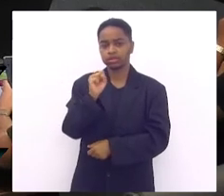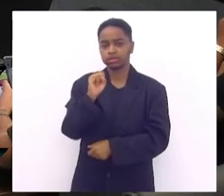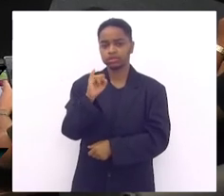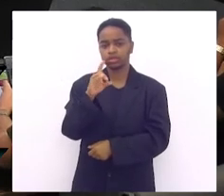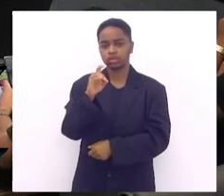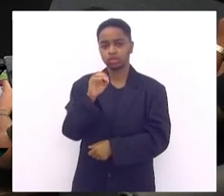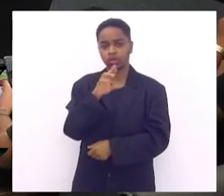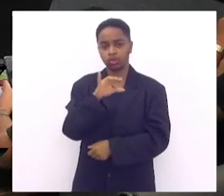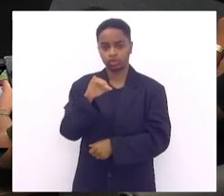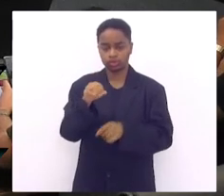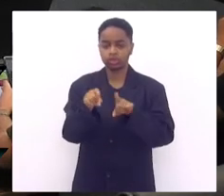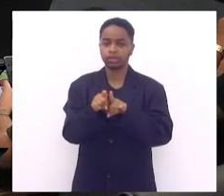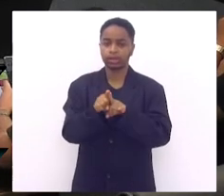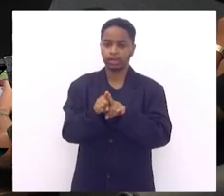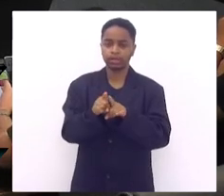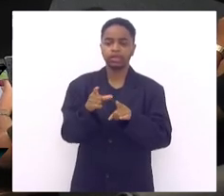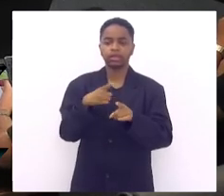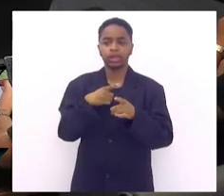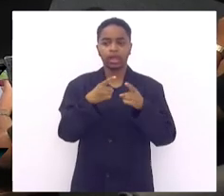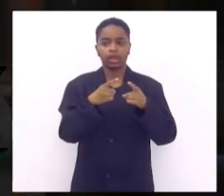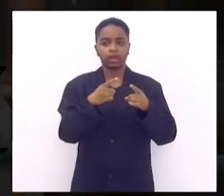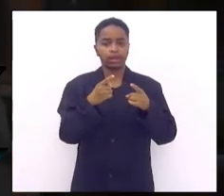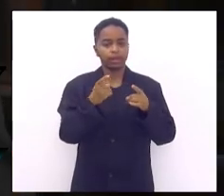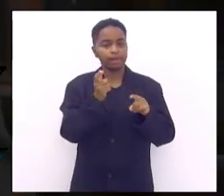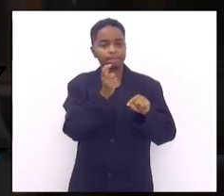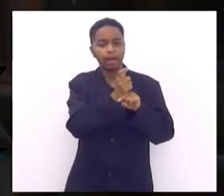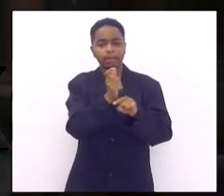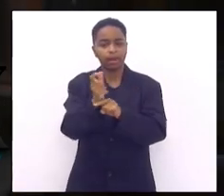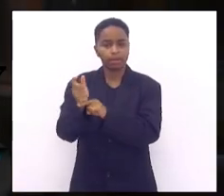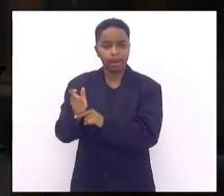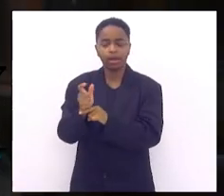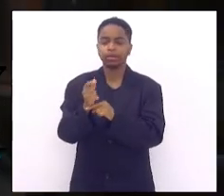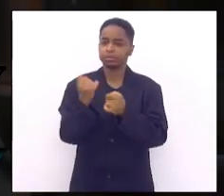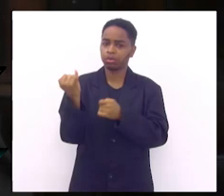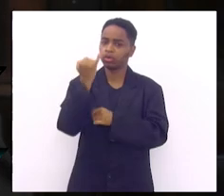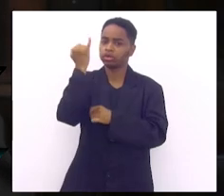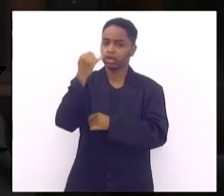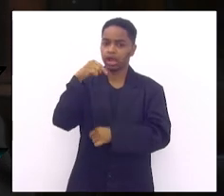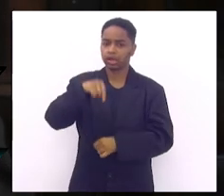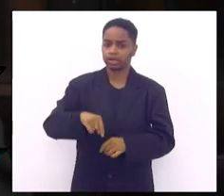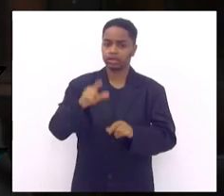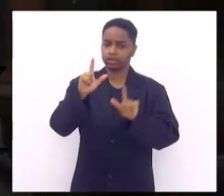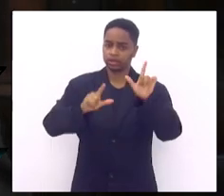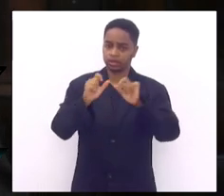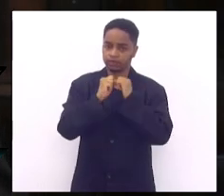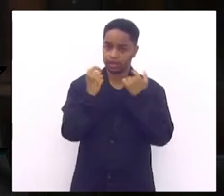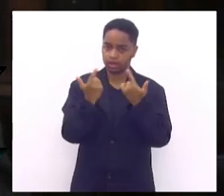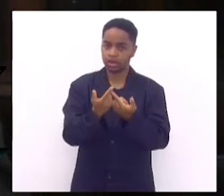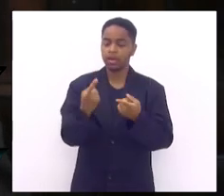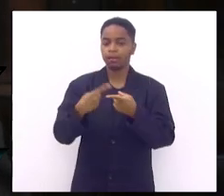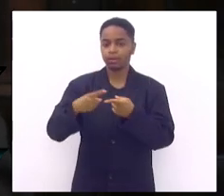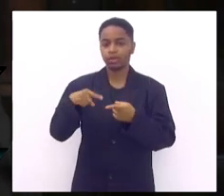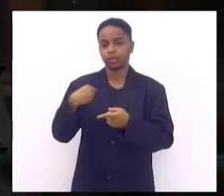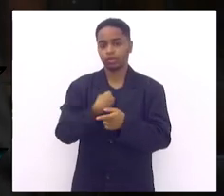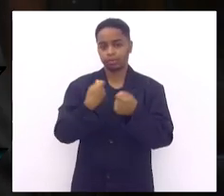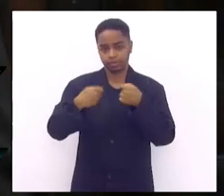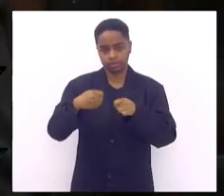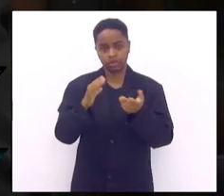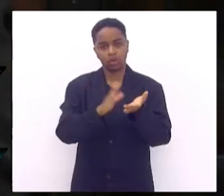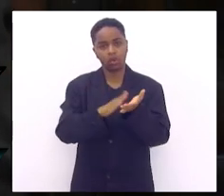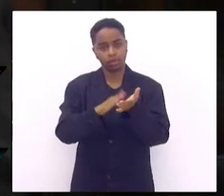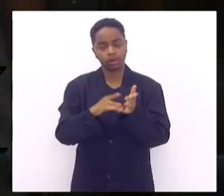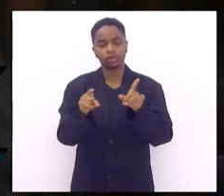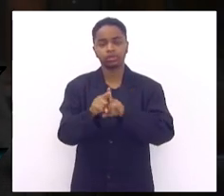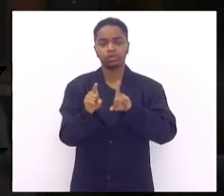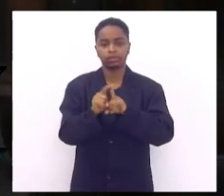tantas críticas pertinentes na TV da casa a gente está aqui para cobrar e para